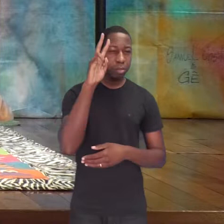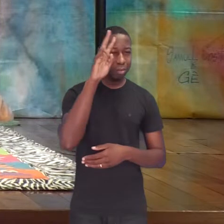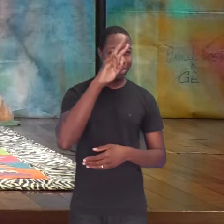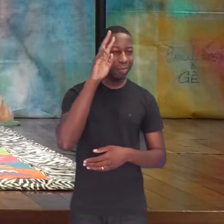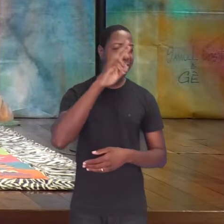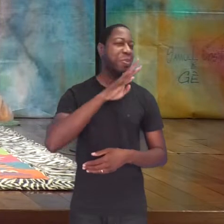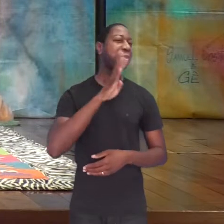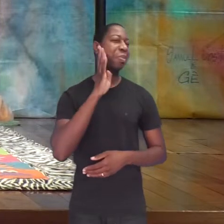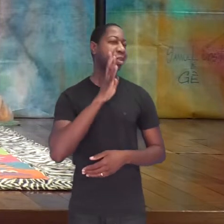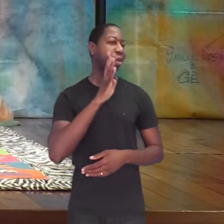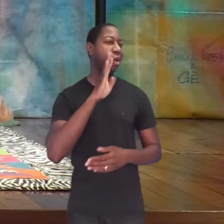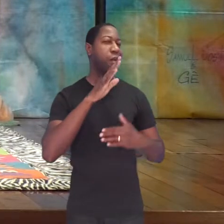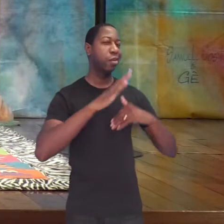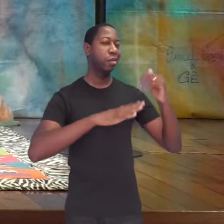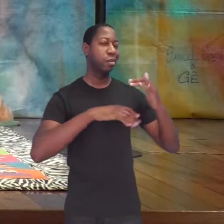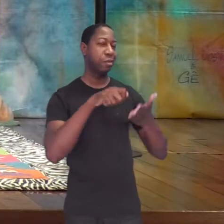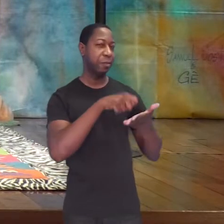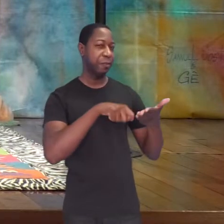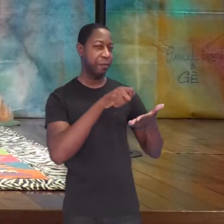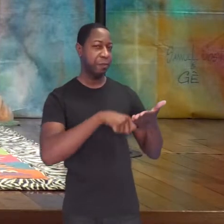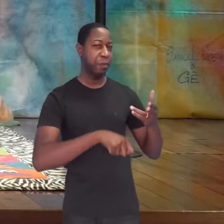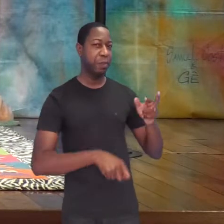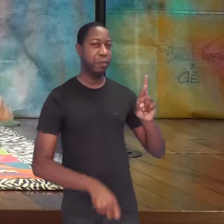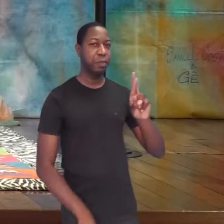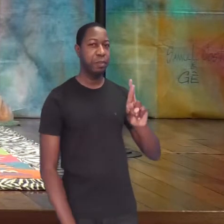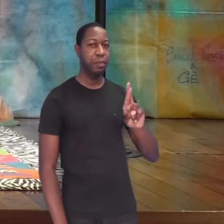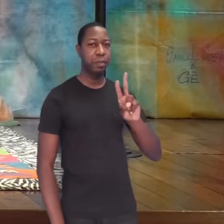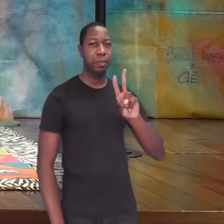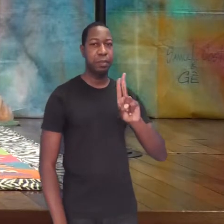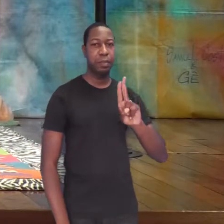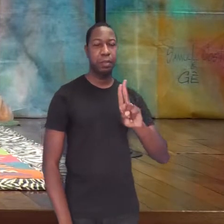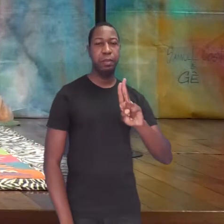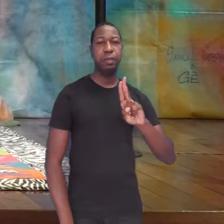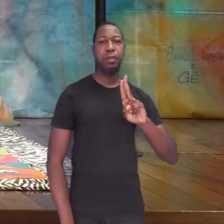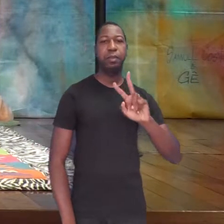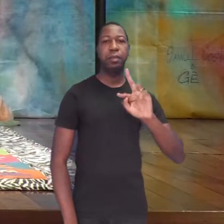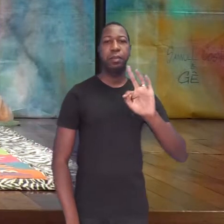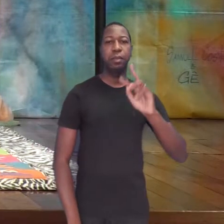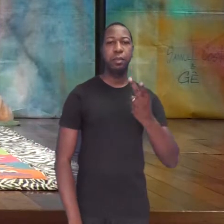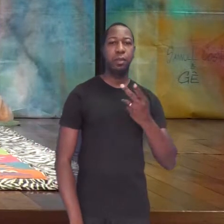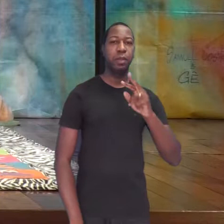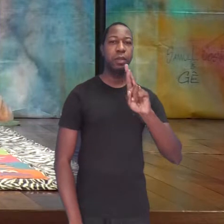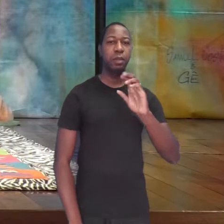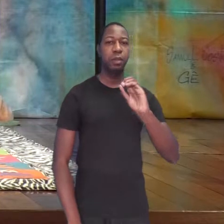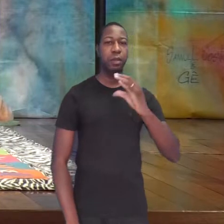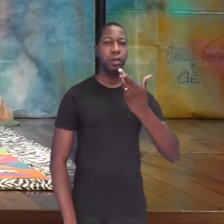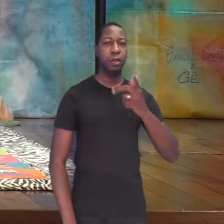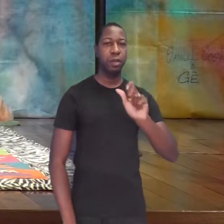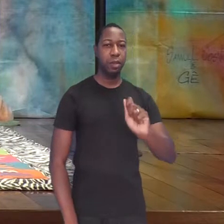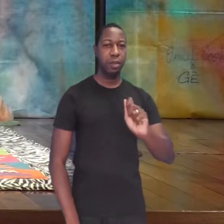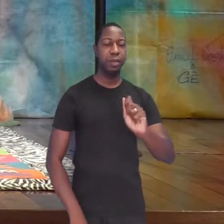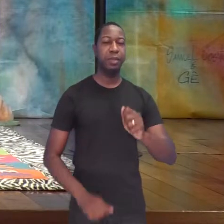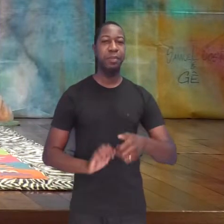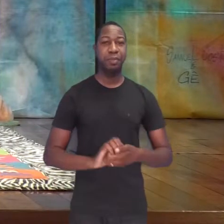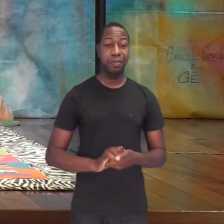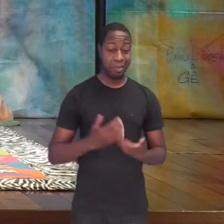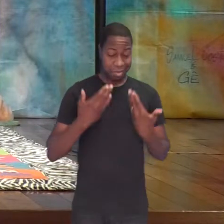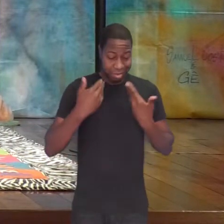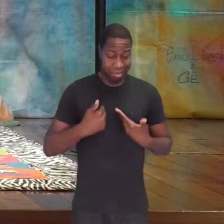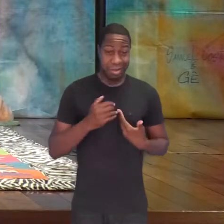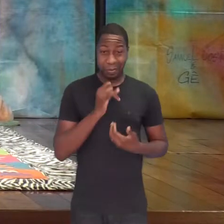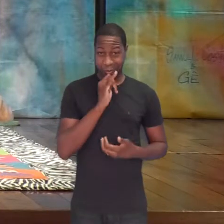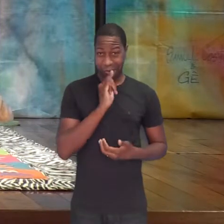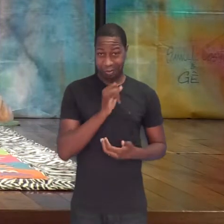legal da Ruth Rocha. Então vamos lá? Senta que lá vem a história de hoje de mim para